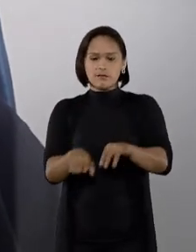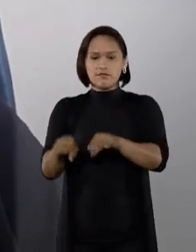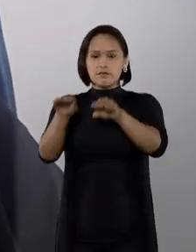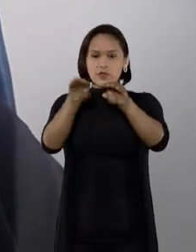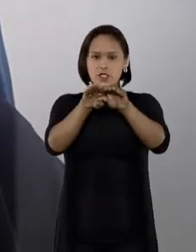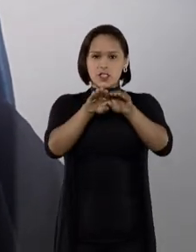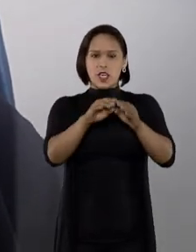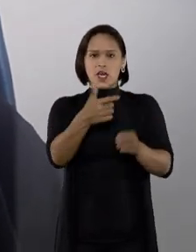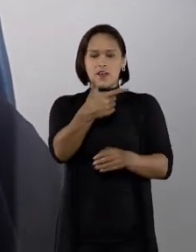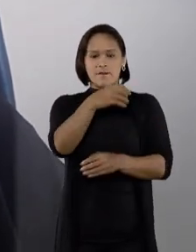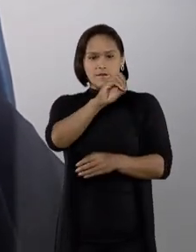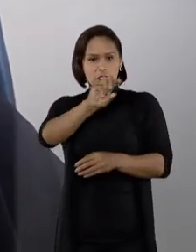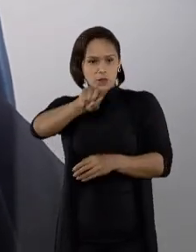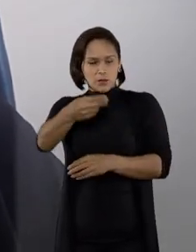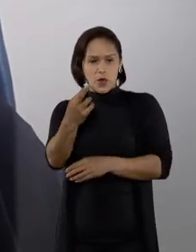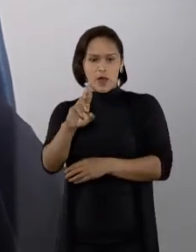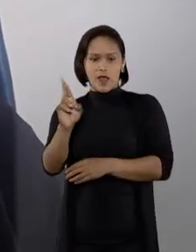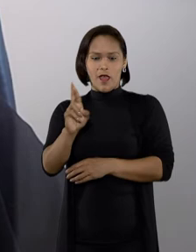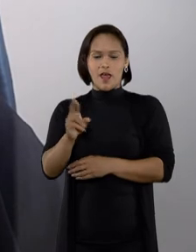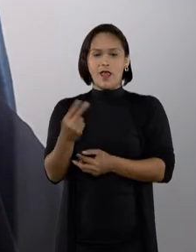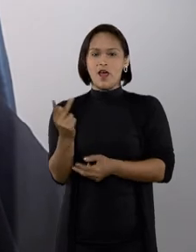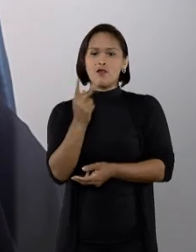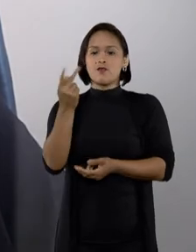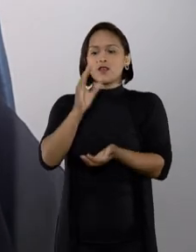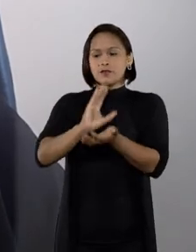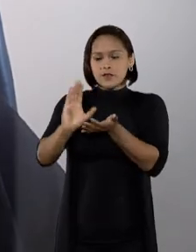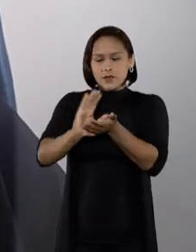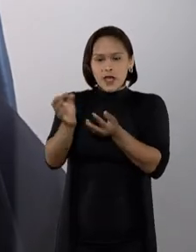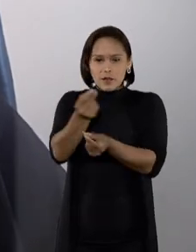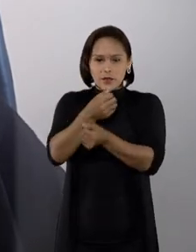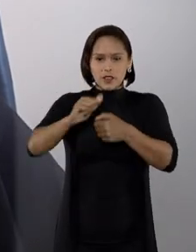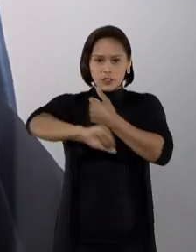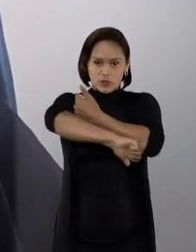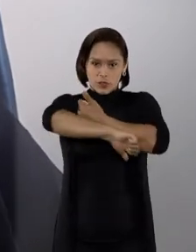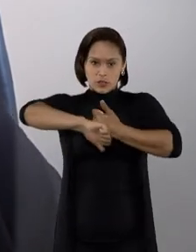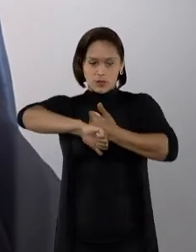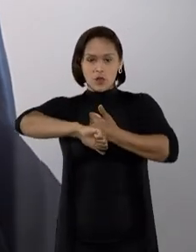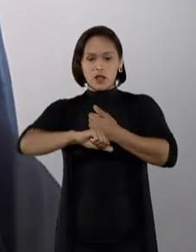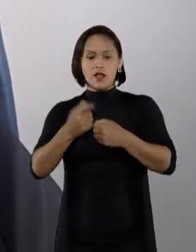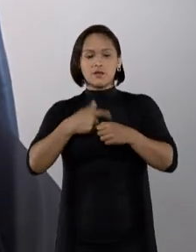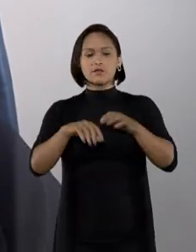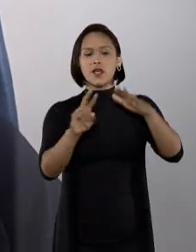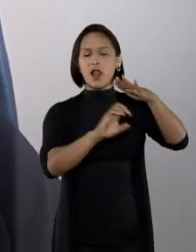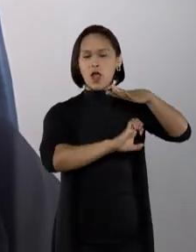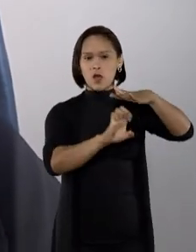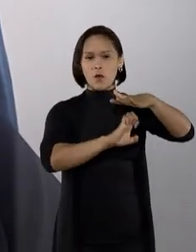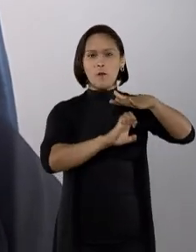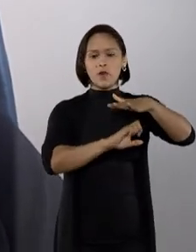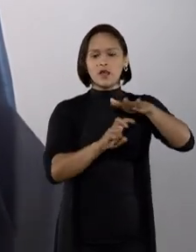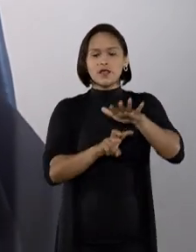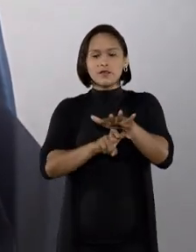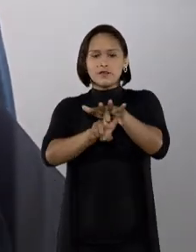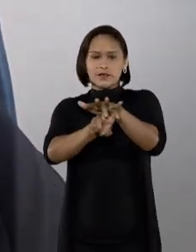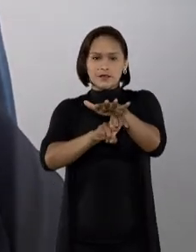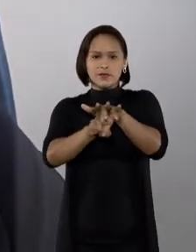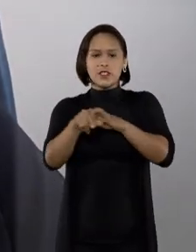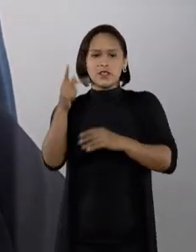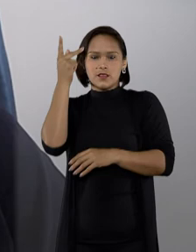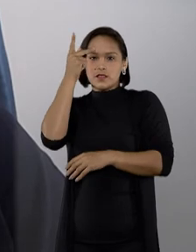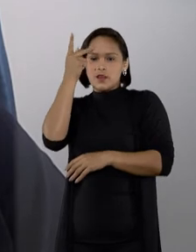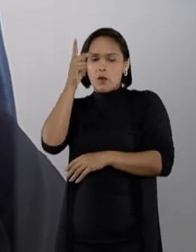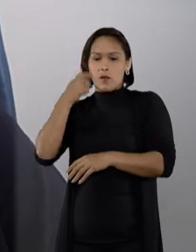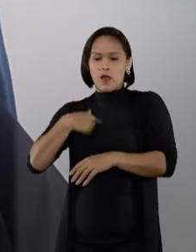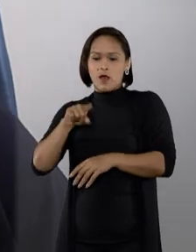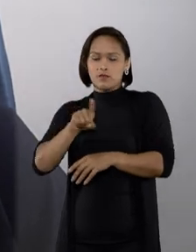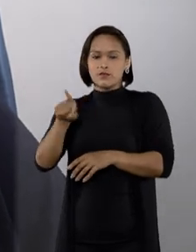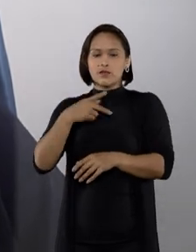$ 20 mil o valor de indenização por danos morais devido pela Companhia Paulista de Trens Metropolitanos a um passageiro que